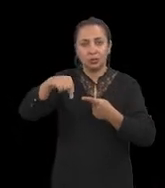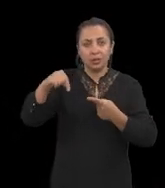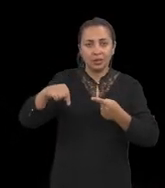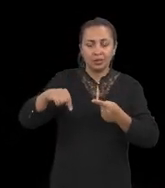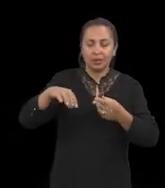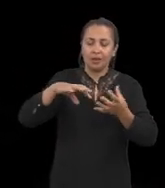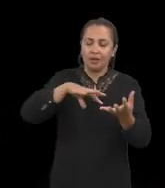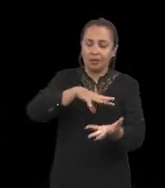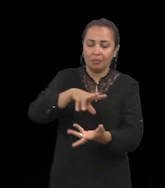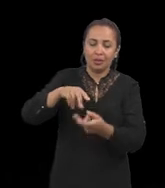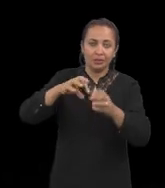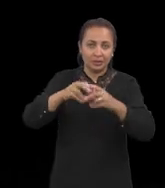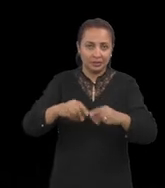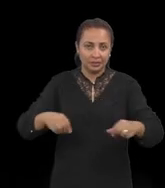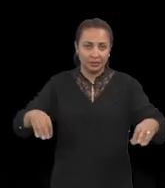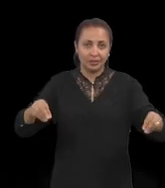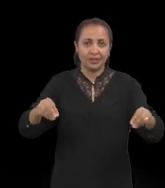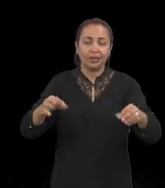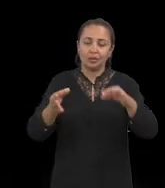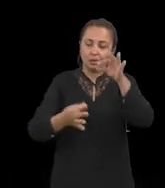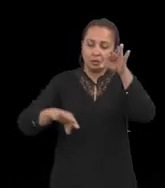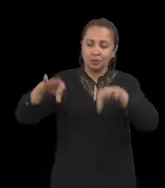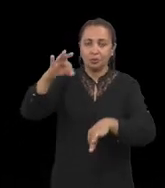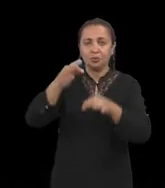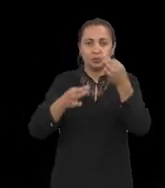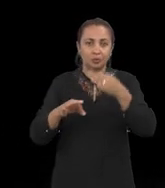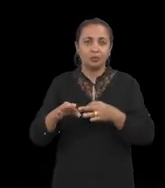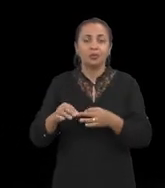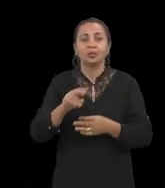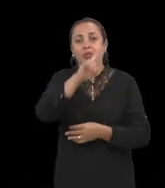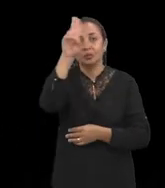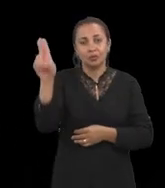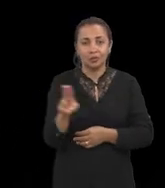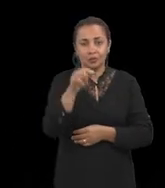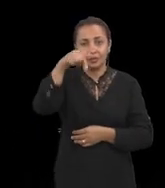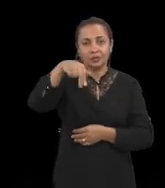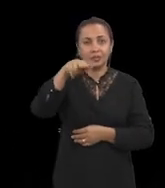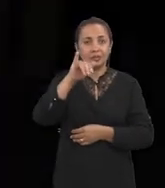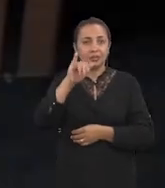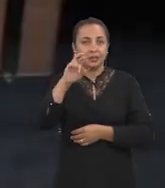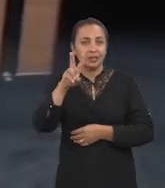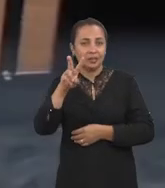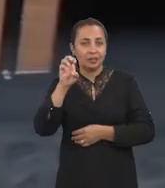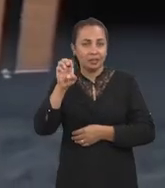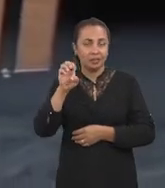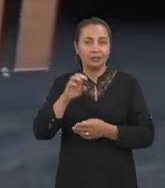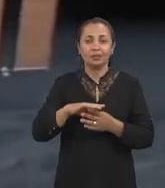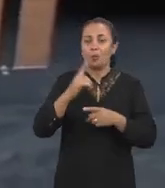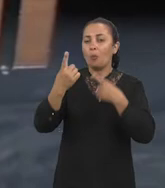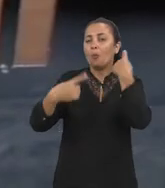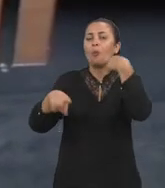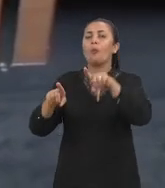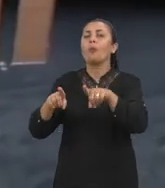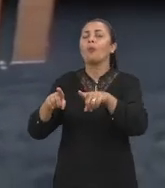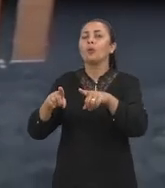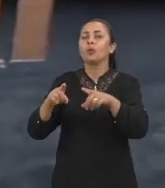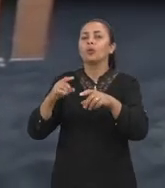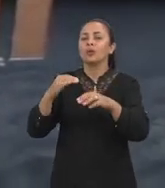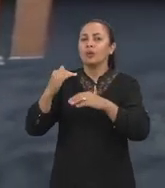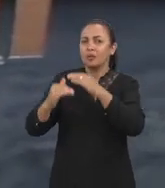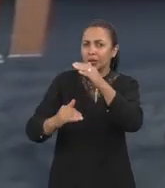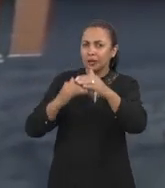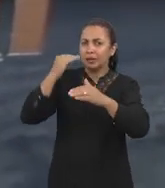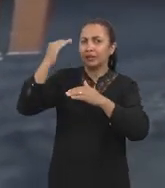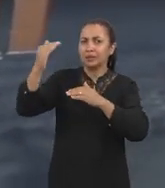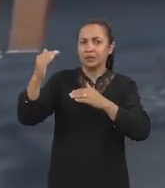no laboratório, na Universidade de Kiev. Outro foi feito o crescimento